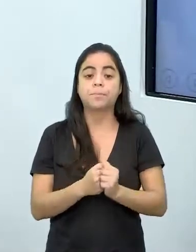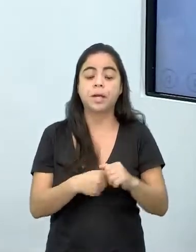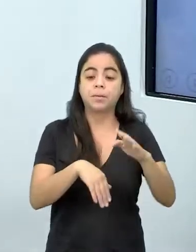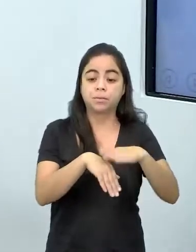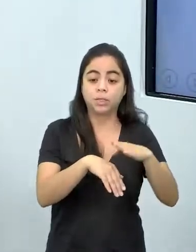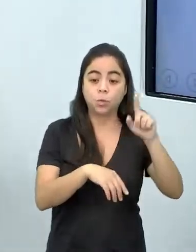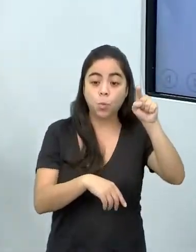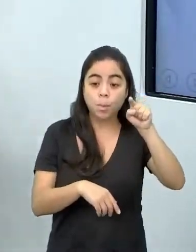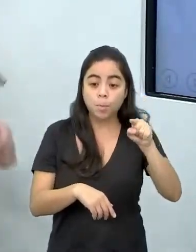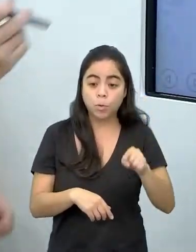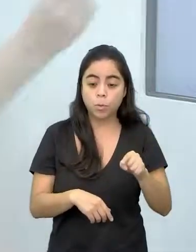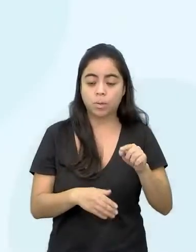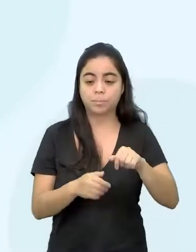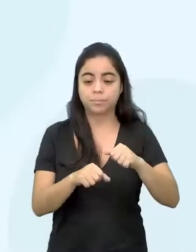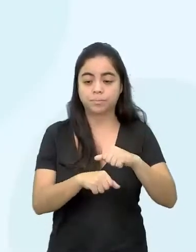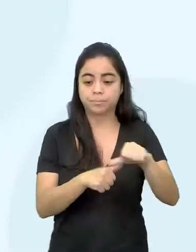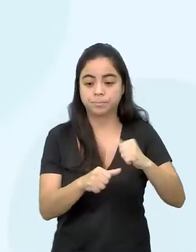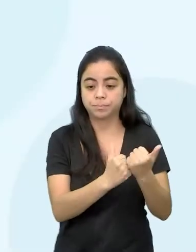tá bom? Então vamos lá, ó.